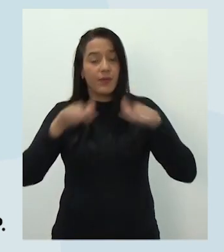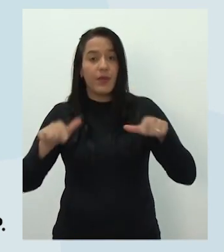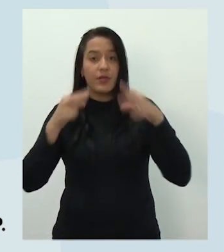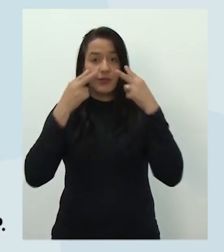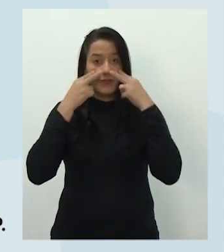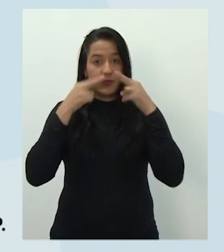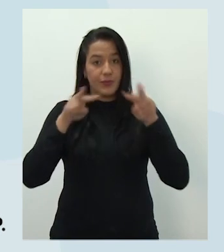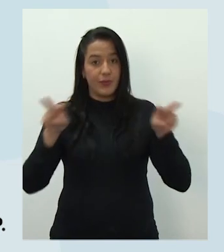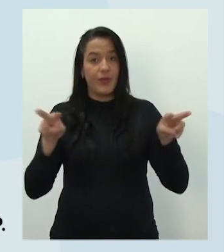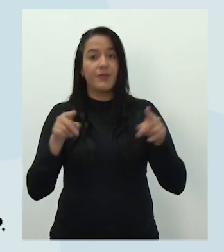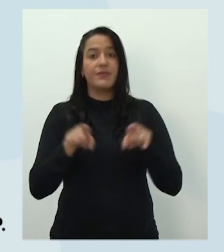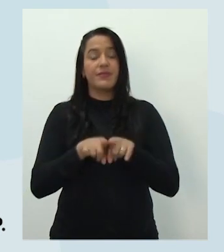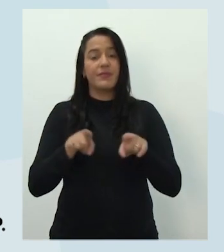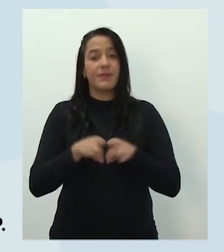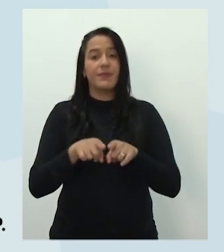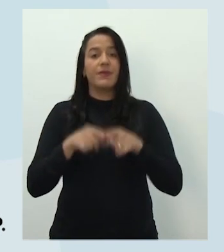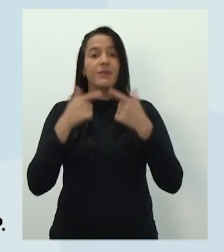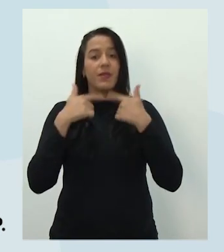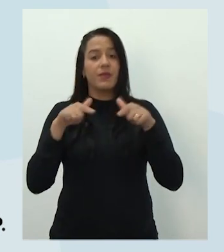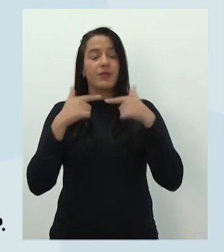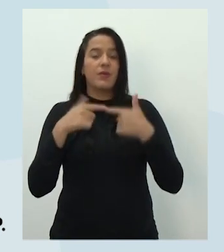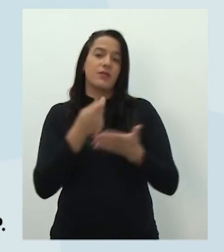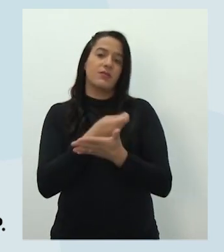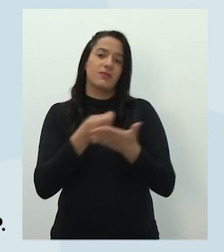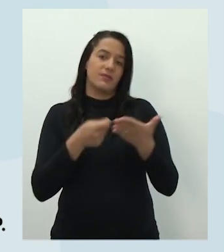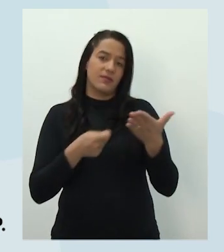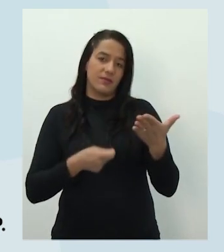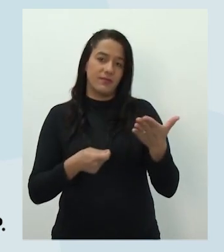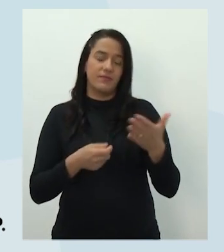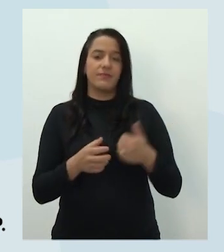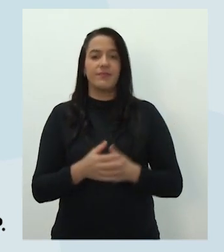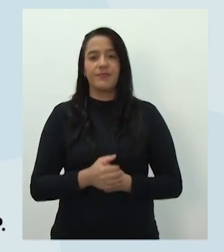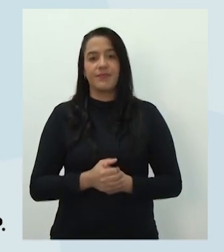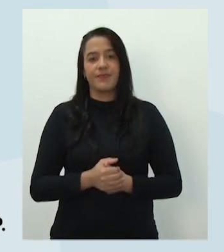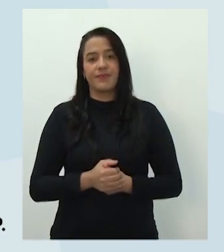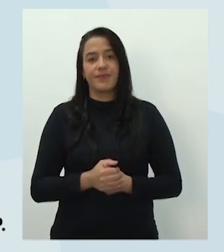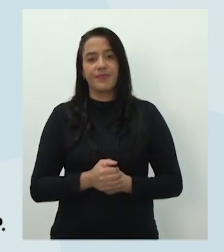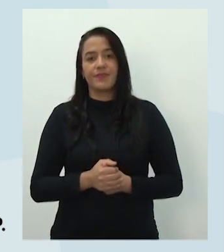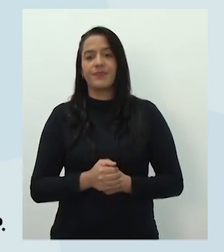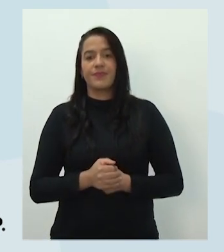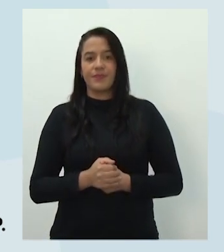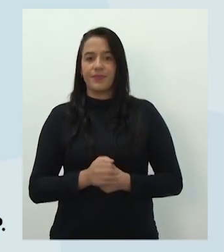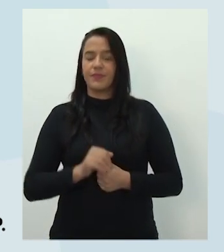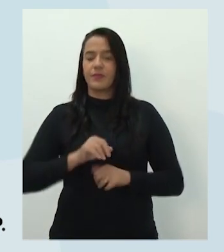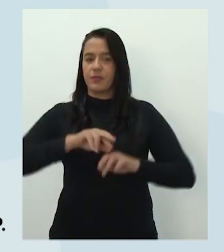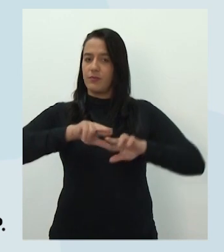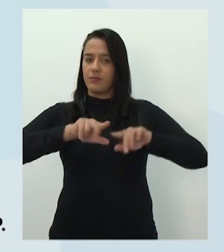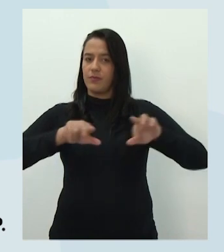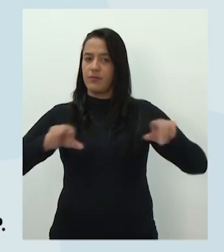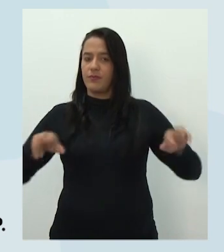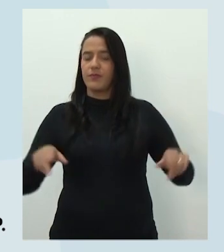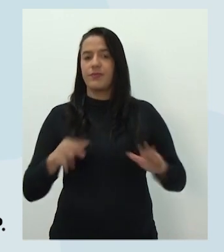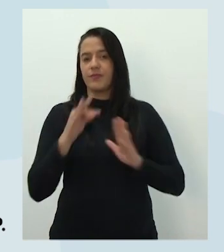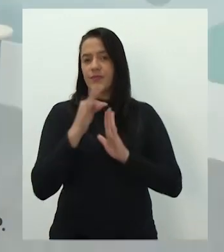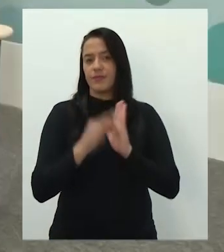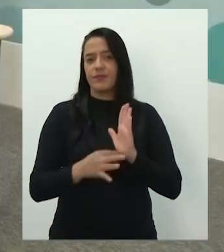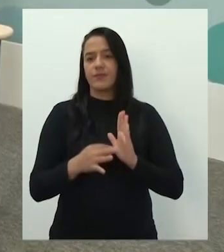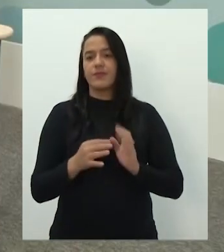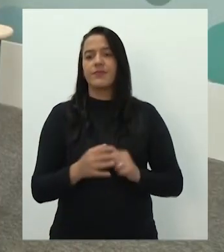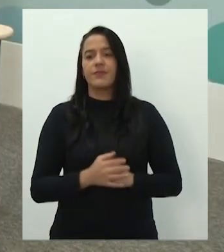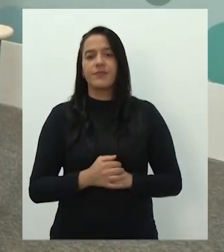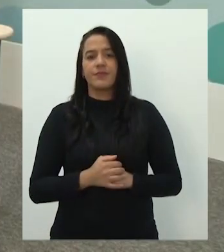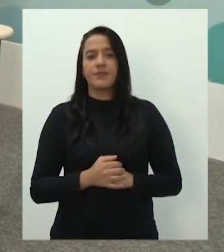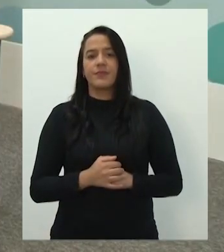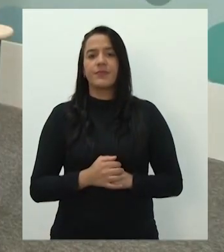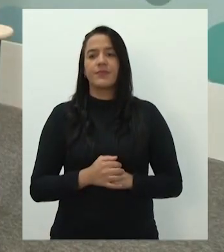Eduardo Campos. Olha que legal. Uma deve ser linguagem visual e a outra é linguagem escrita, não é, gente? E aí temos aqui